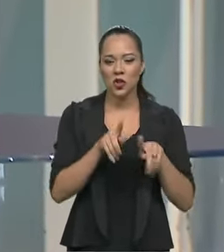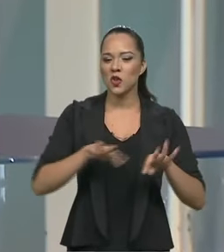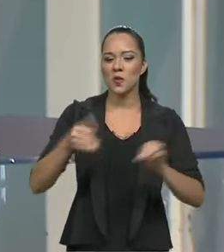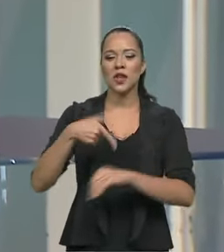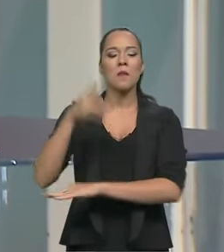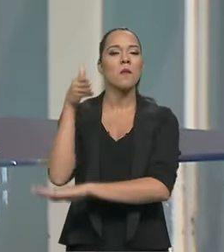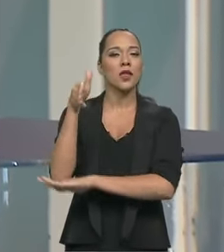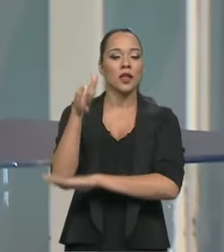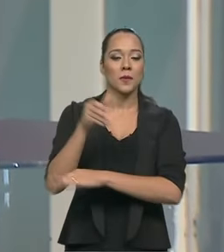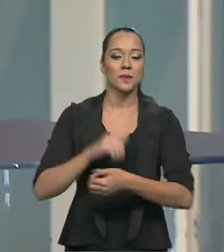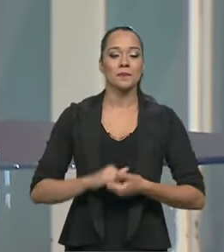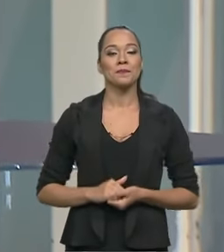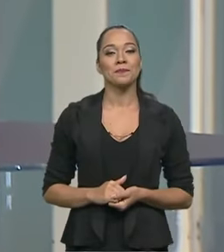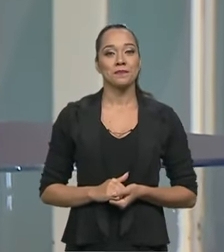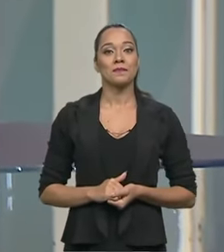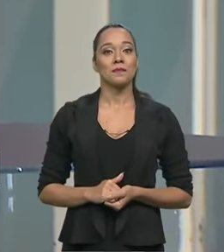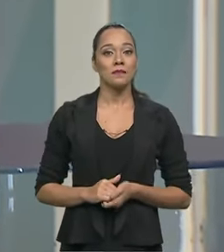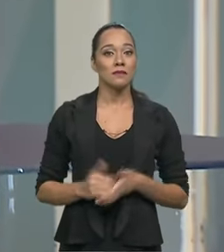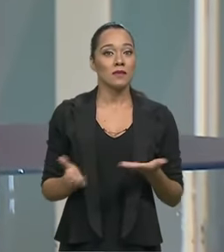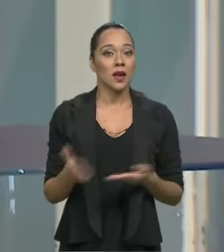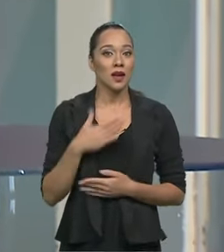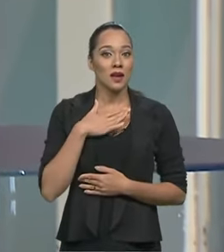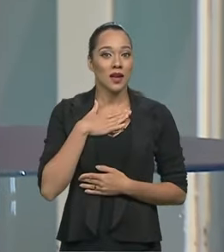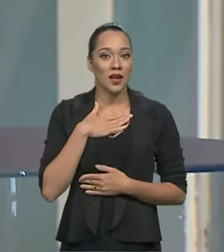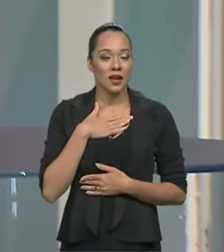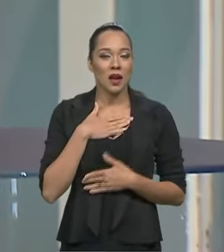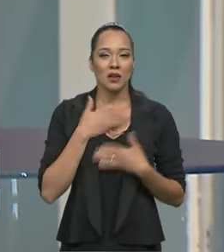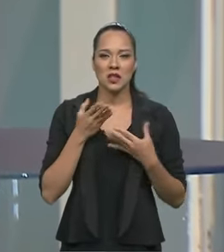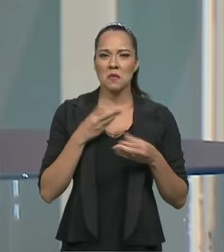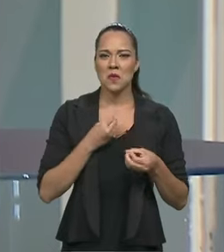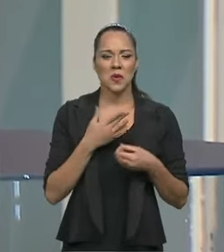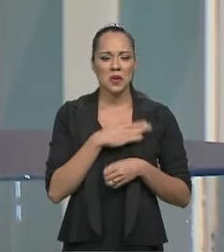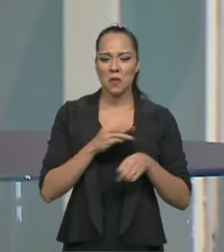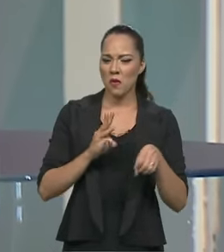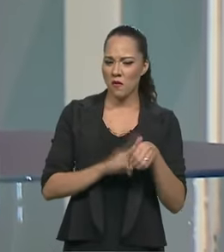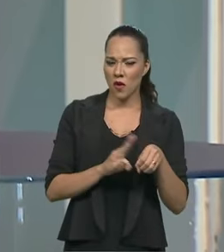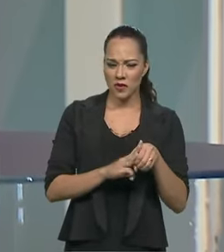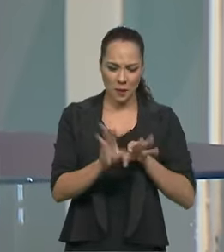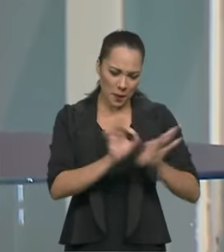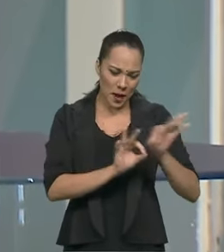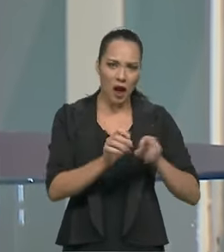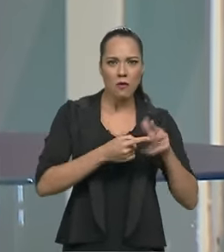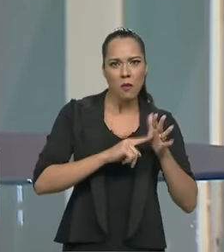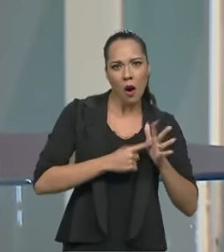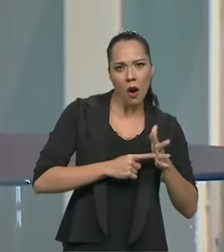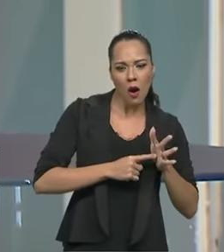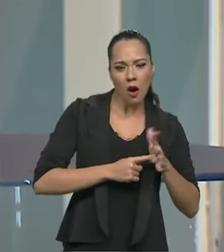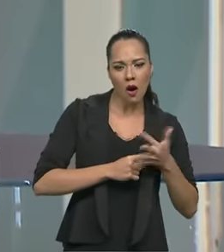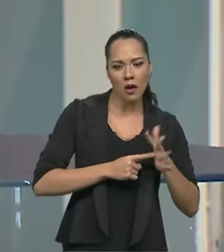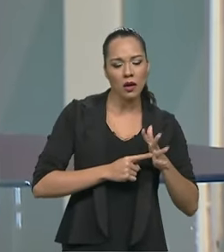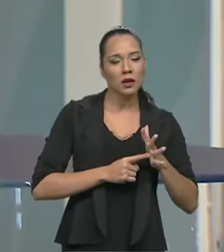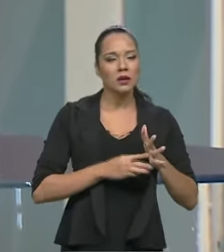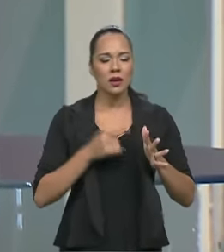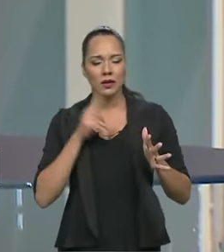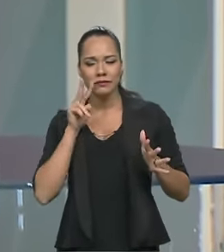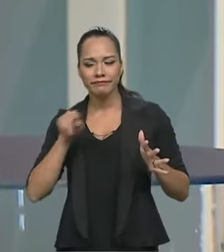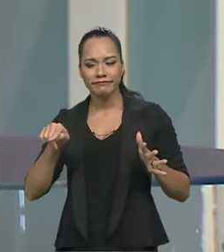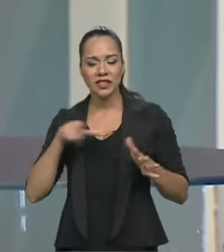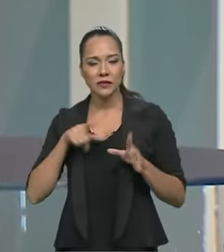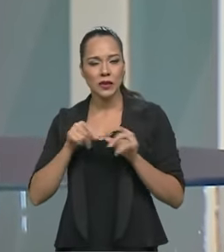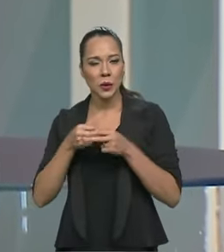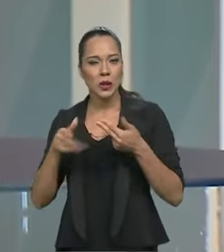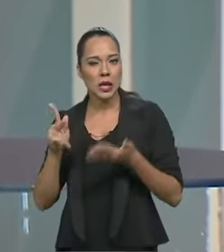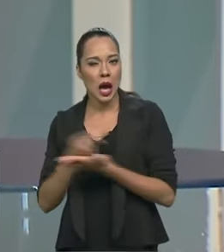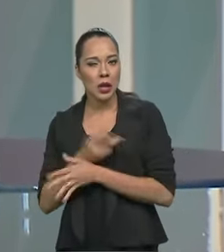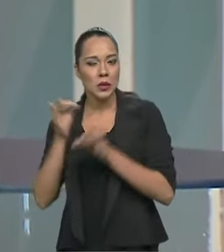hotel, e eu entendia muito de Volkswagen, eu preparava meus motores e tudo, mas eu estava curioso para ver se eu tinha feito alguma coisa errada ou